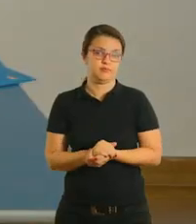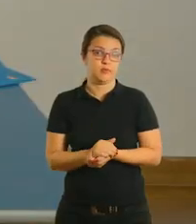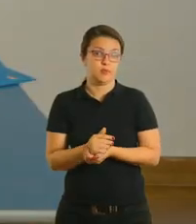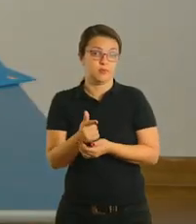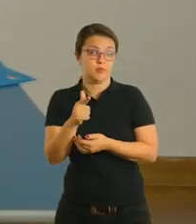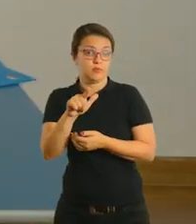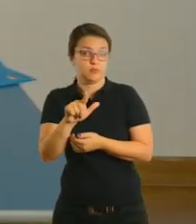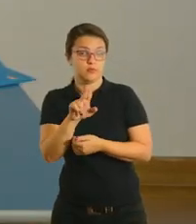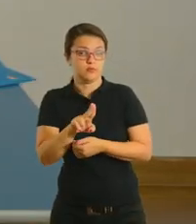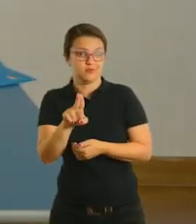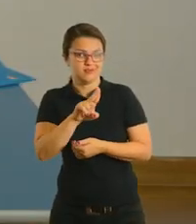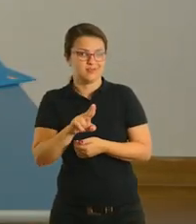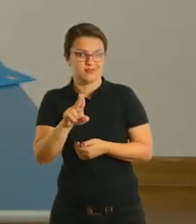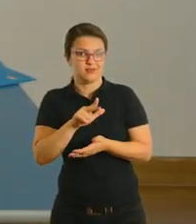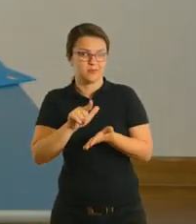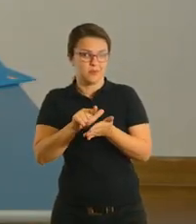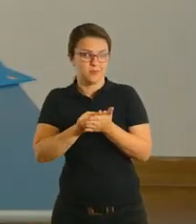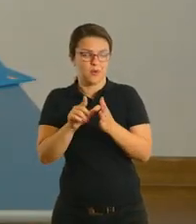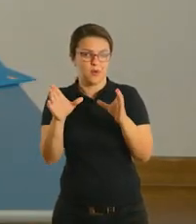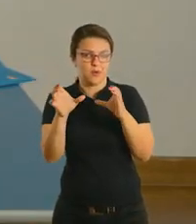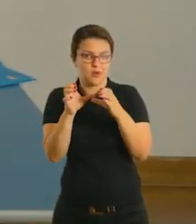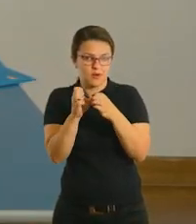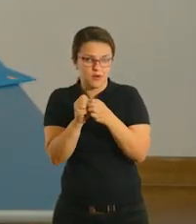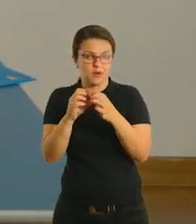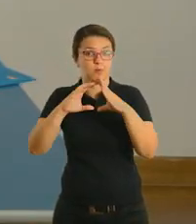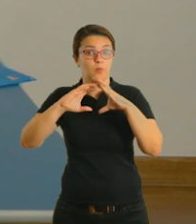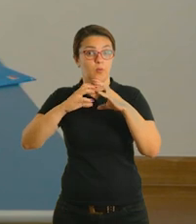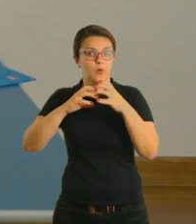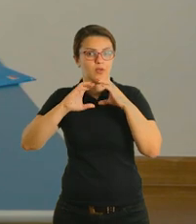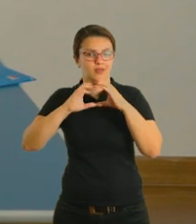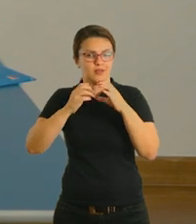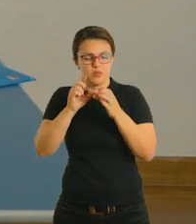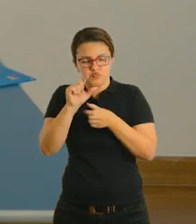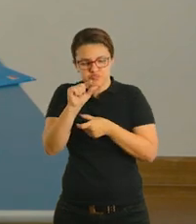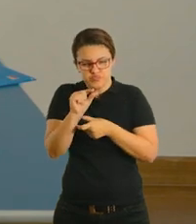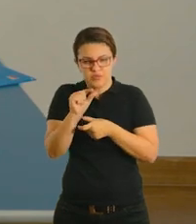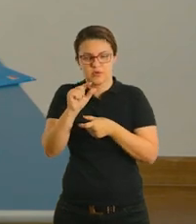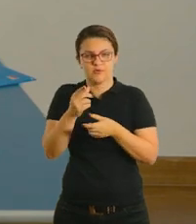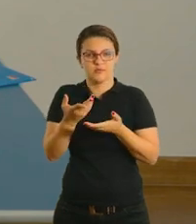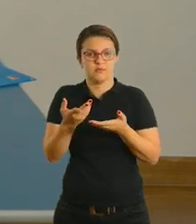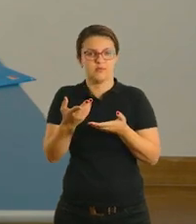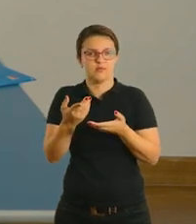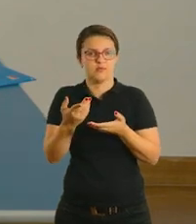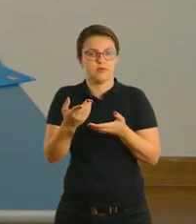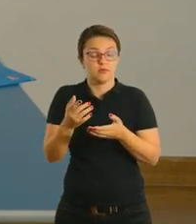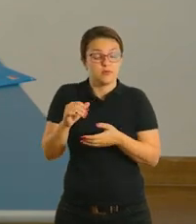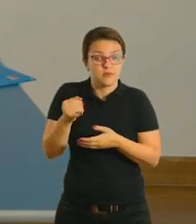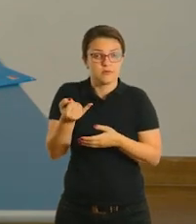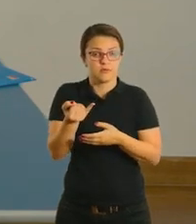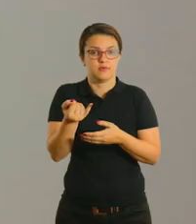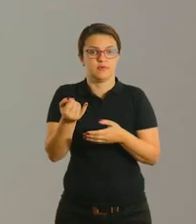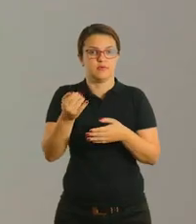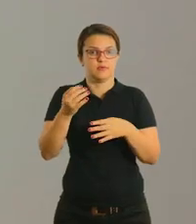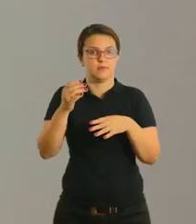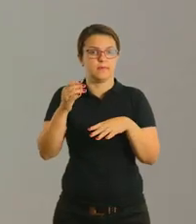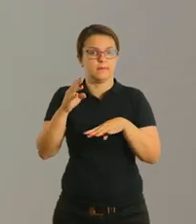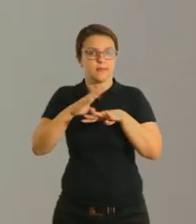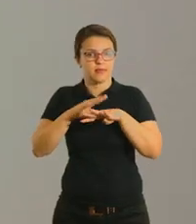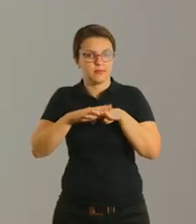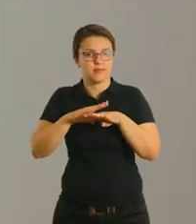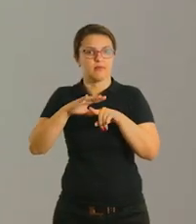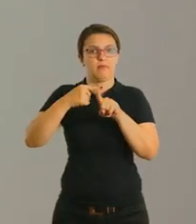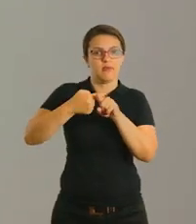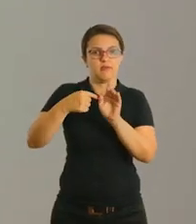outra possibilidade, olha que legal, as bolinhas de papel. Você, tendo as dez bolinhas, você vai fazer várias